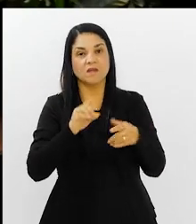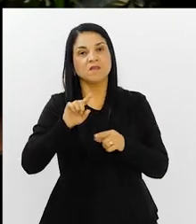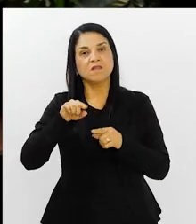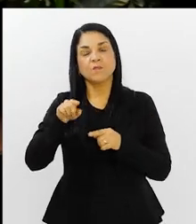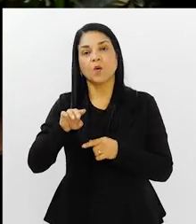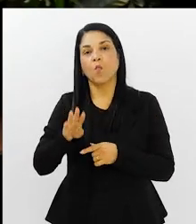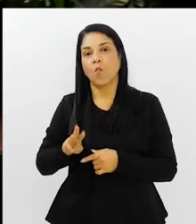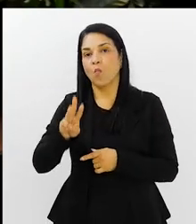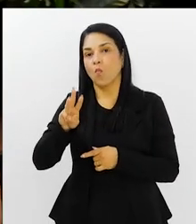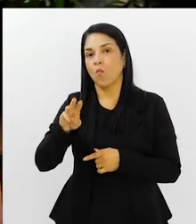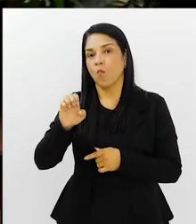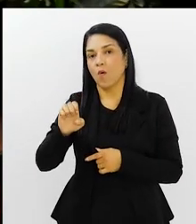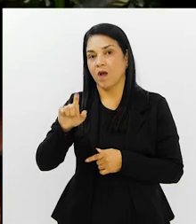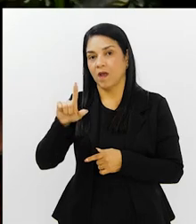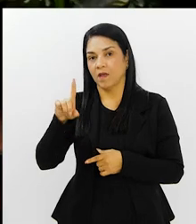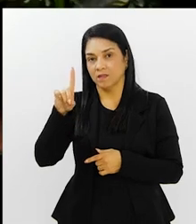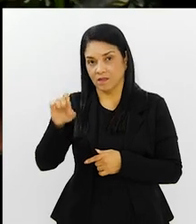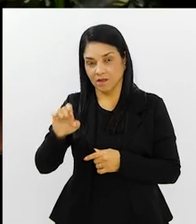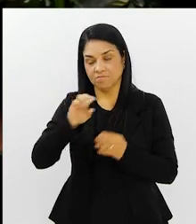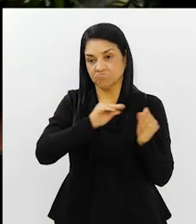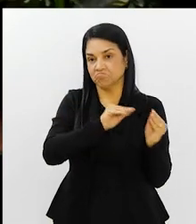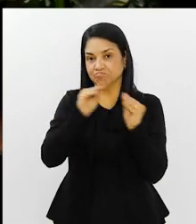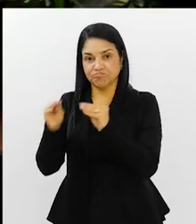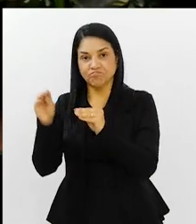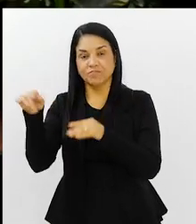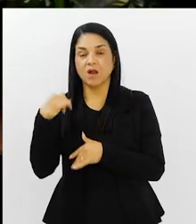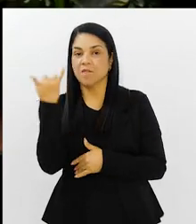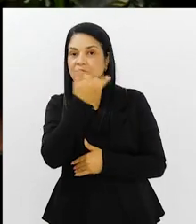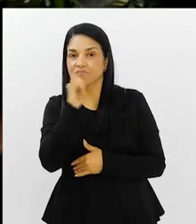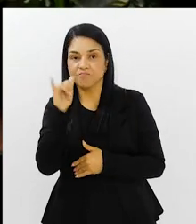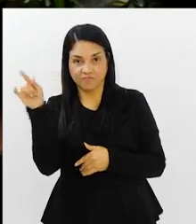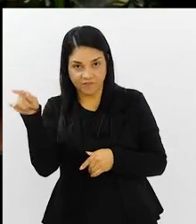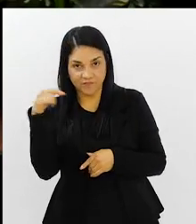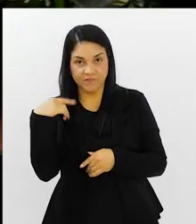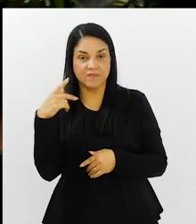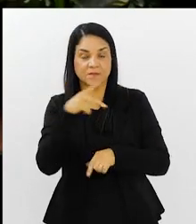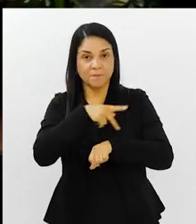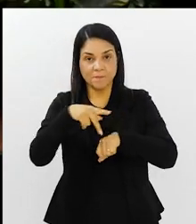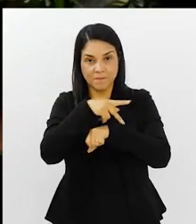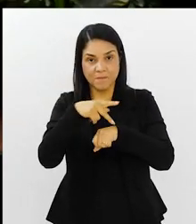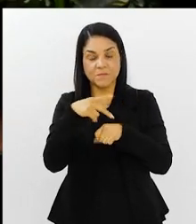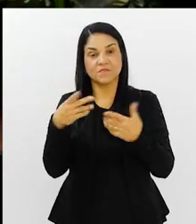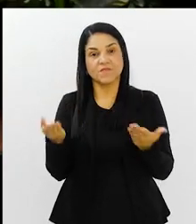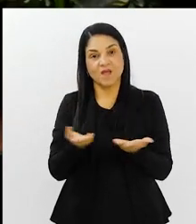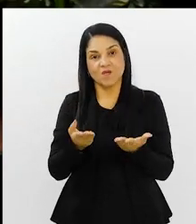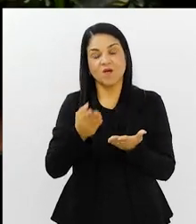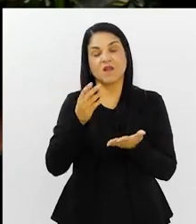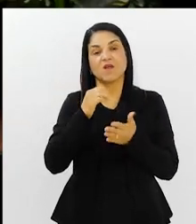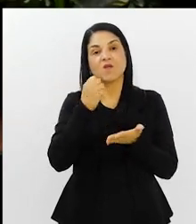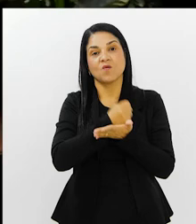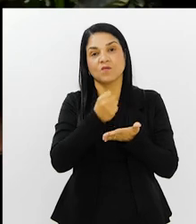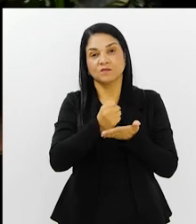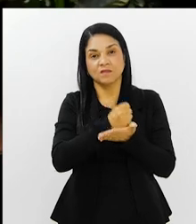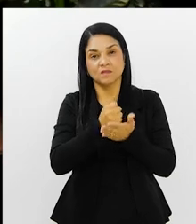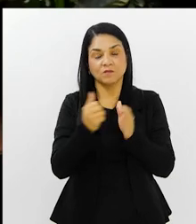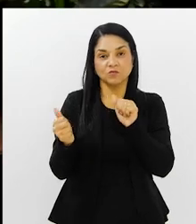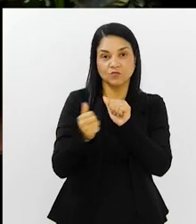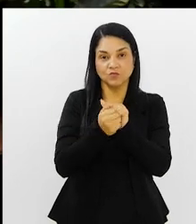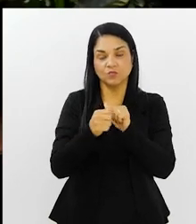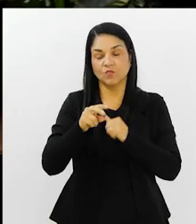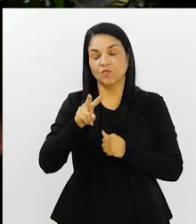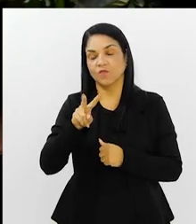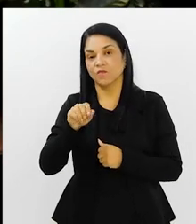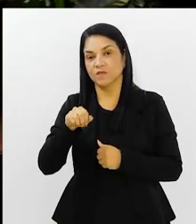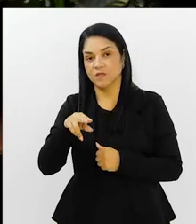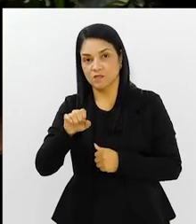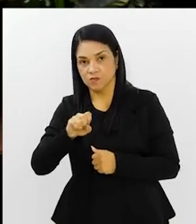17 anos, que foi embora. Foi para o Real Madrid. Agora o foco é o Estevam, do Palmeiras, convocado pelo técnico Dorival Júnior, junto com o Vinícius Júnior.